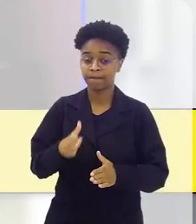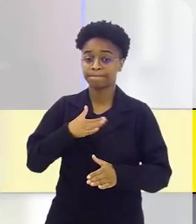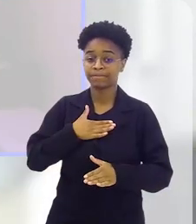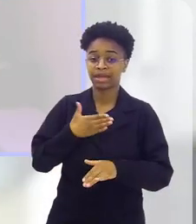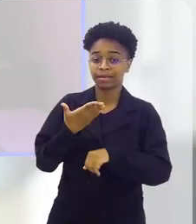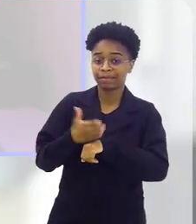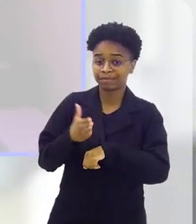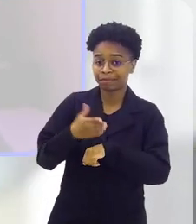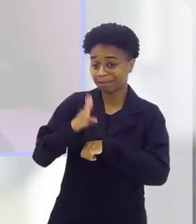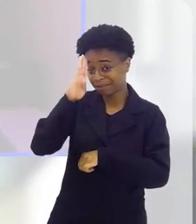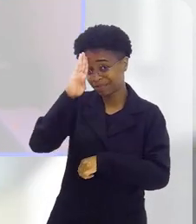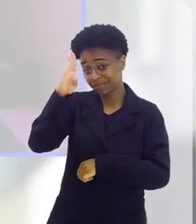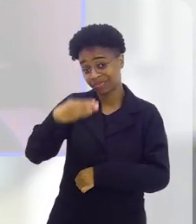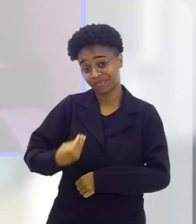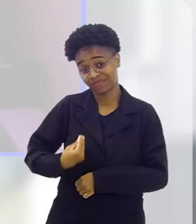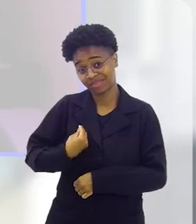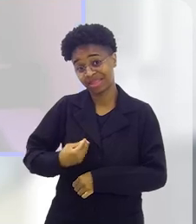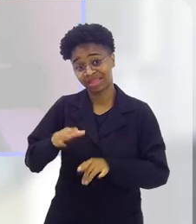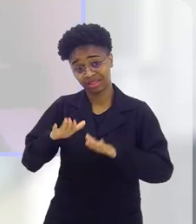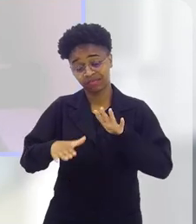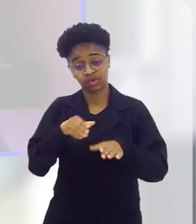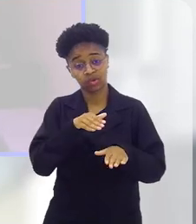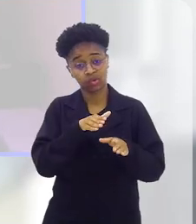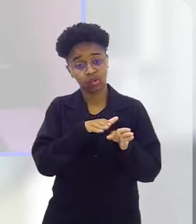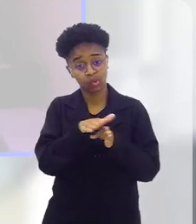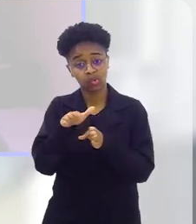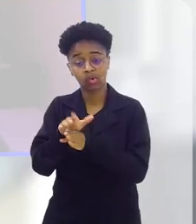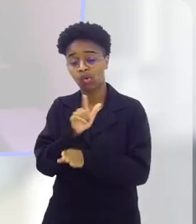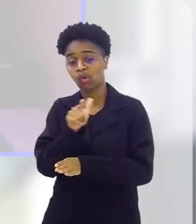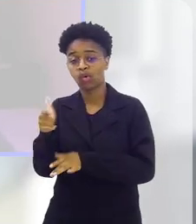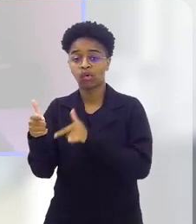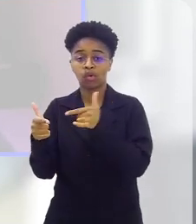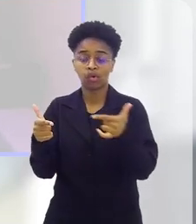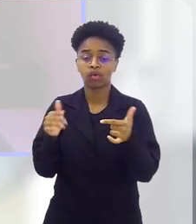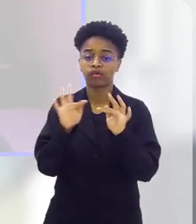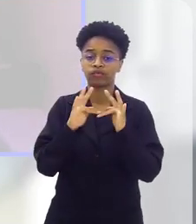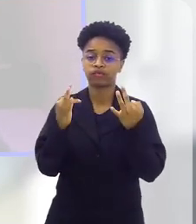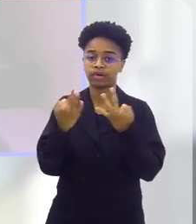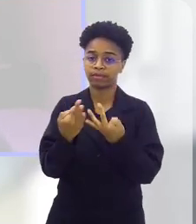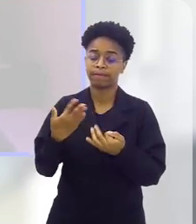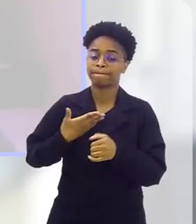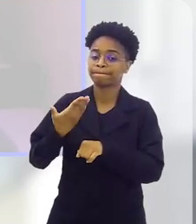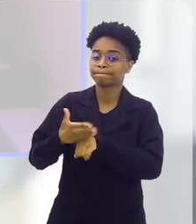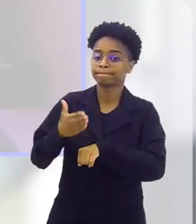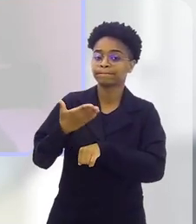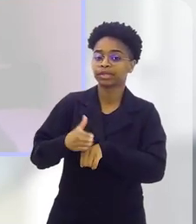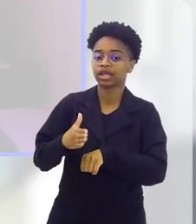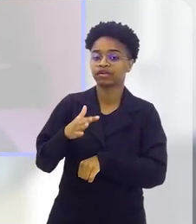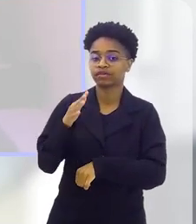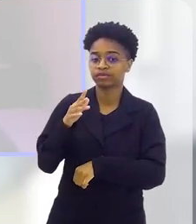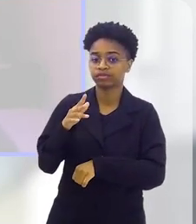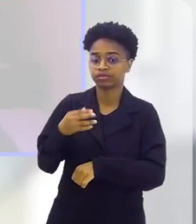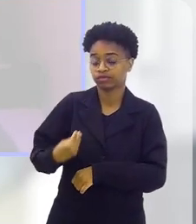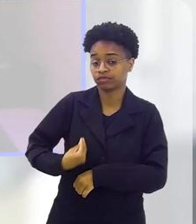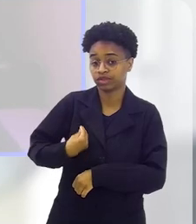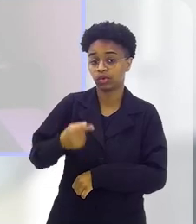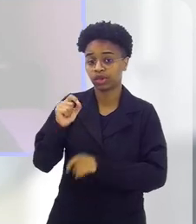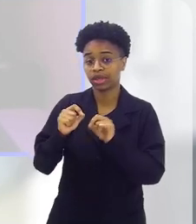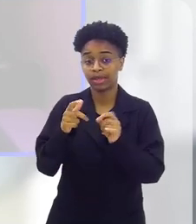exercício principal na vida tem, acho que pode ser o grande conceito para outros pais, o meu exercício de vida tem sido